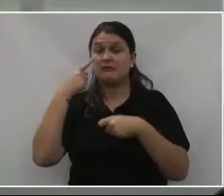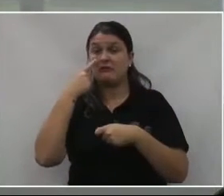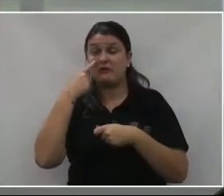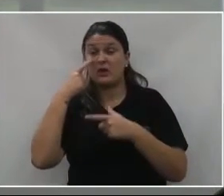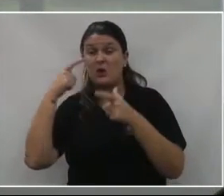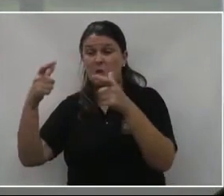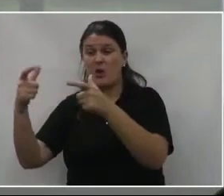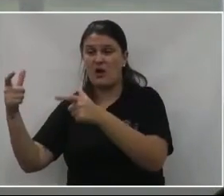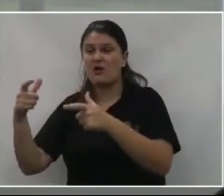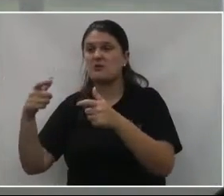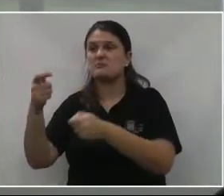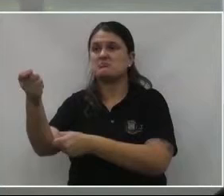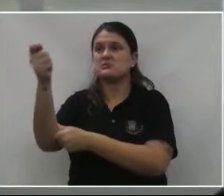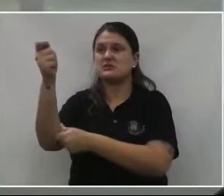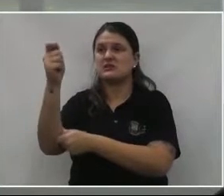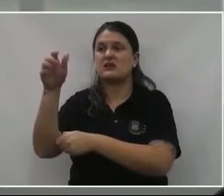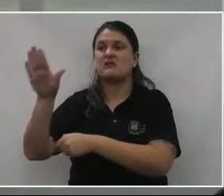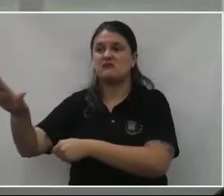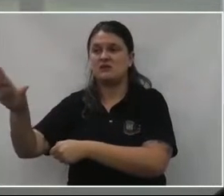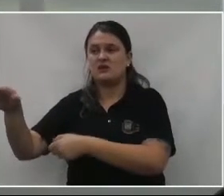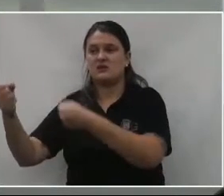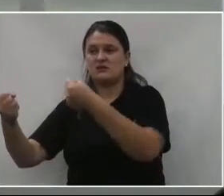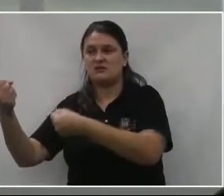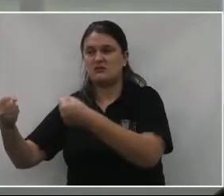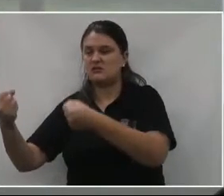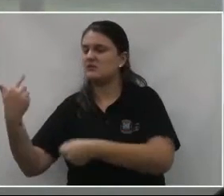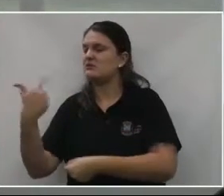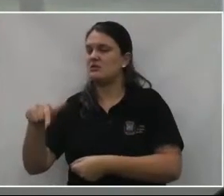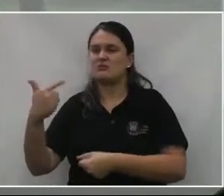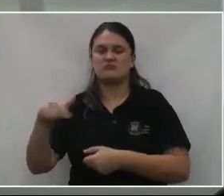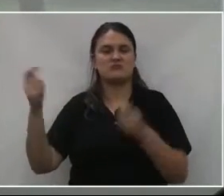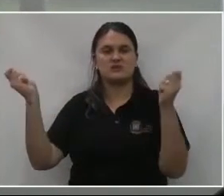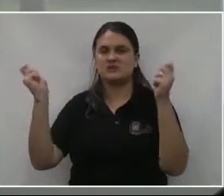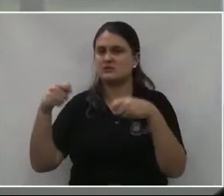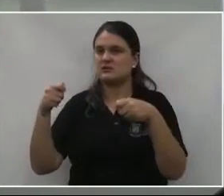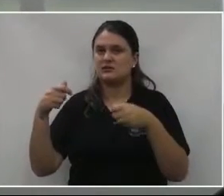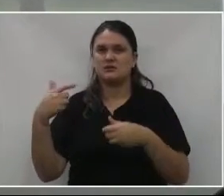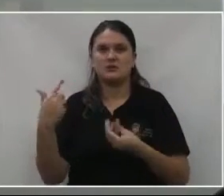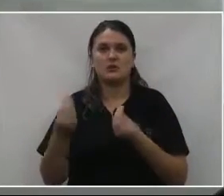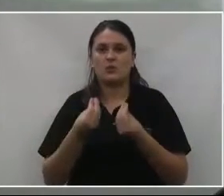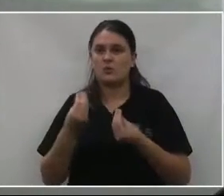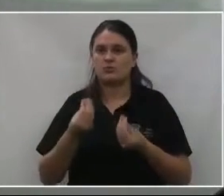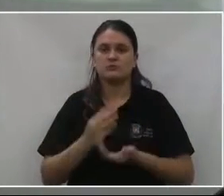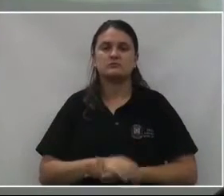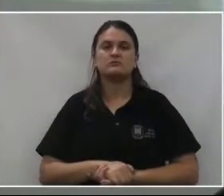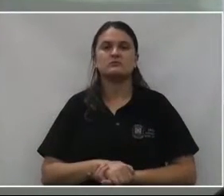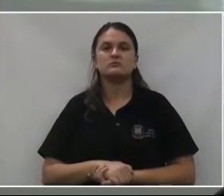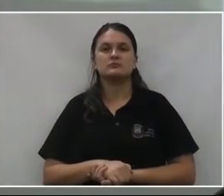lugar para o cara ir pescar, deixar o carro. Não tem como. Não tem como usar.